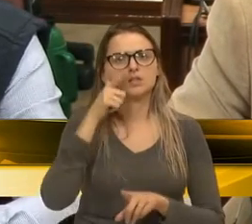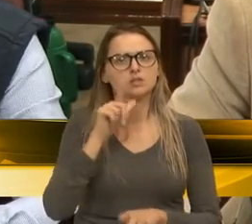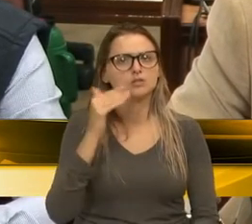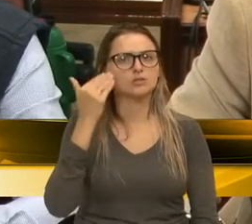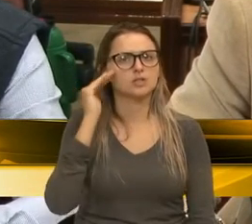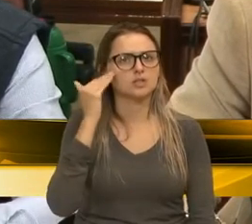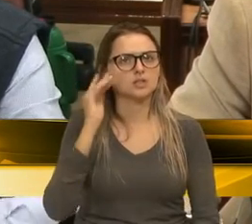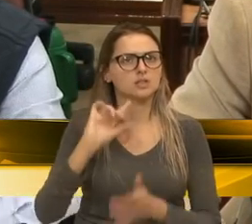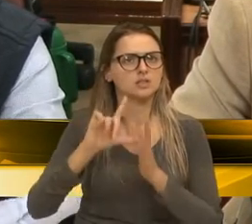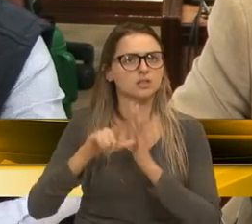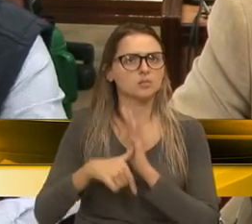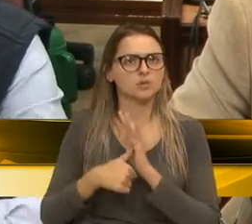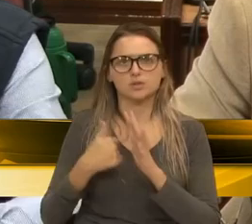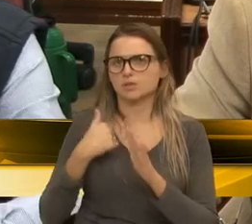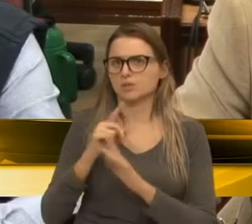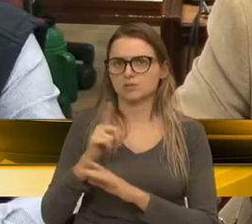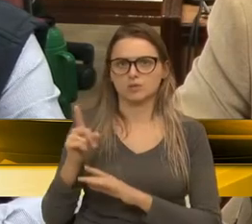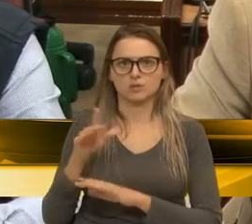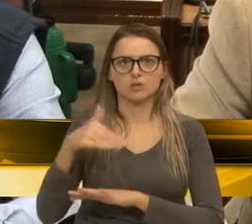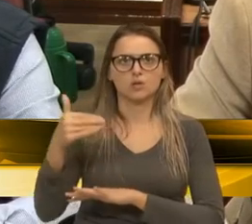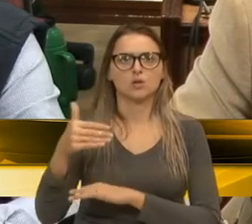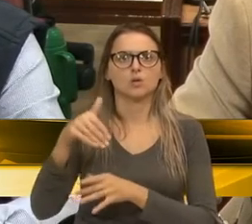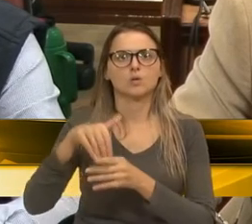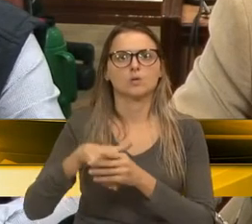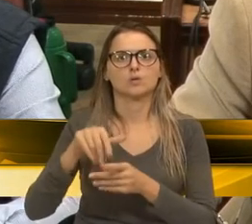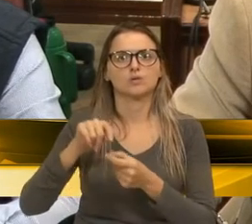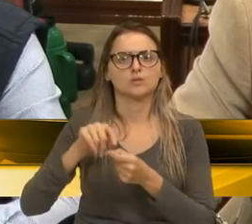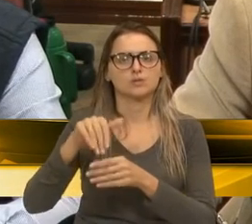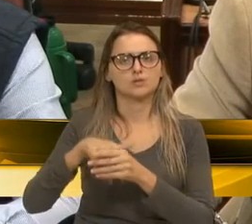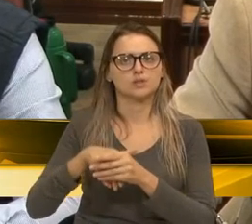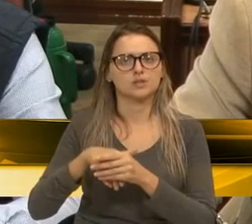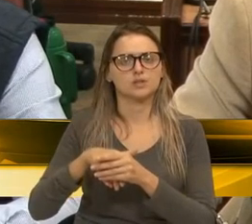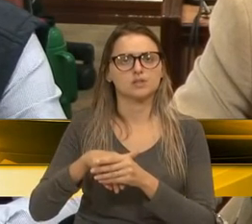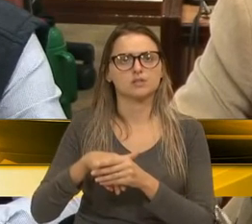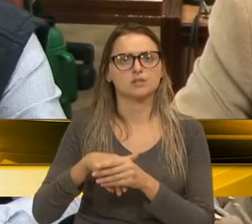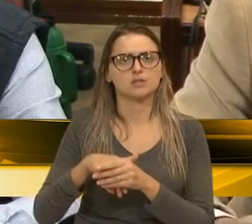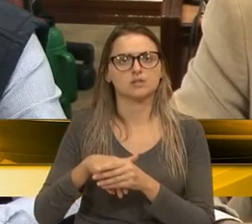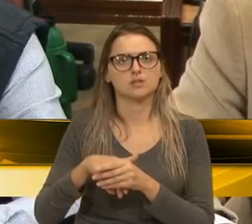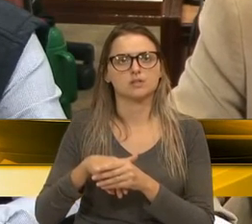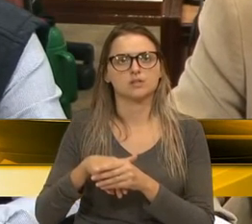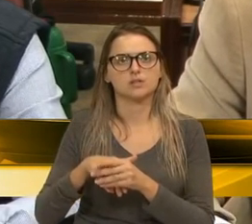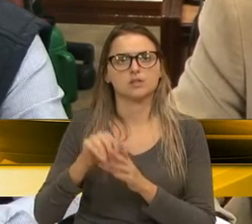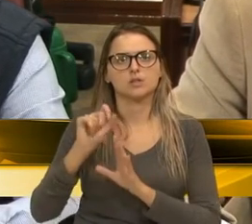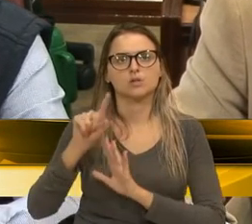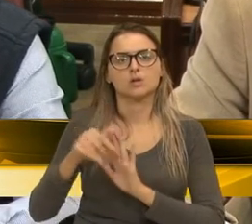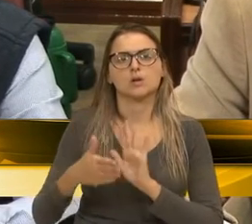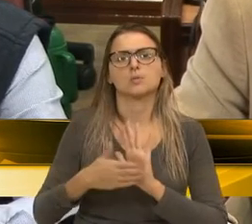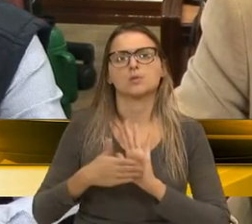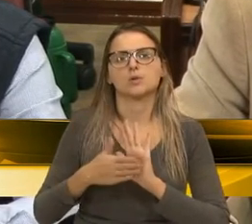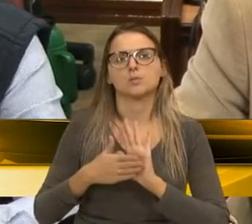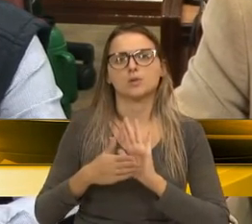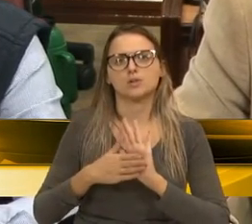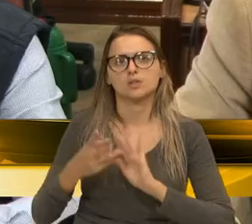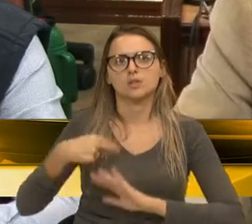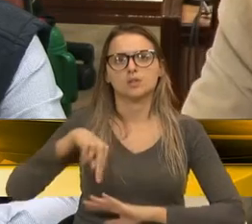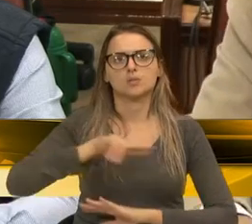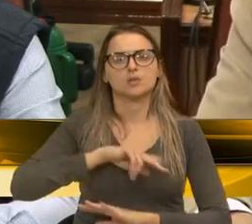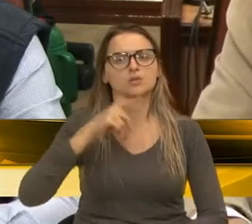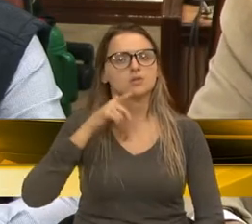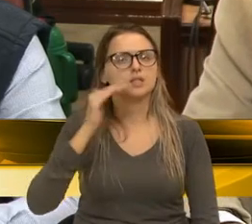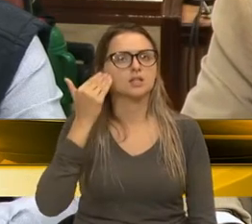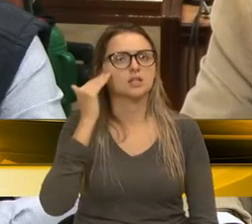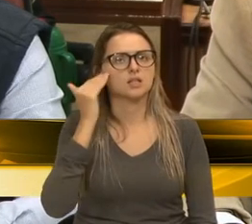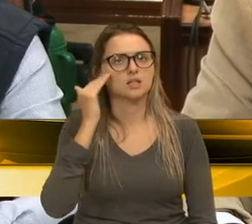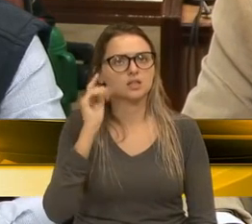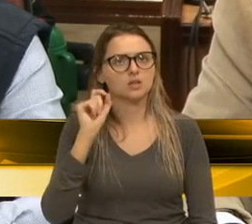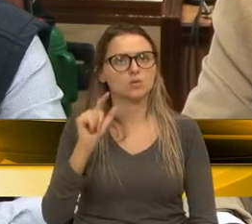depois, após isso, que eu não estava aqui neste momento na casa, esta propositura para a gente entender aonde que